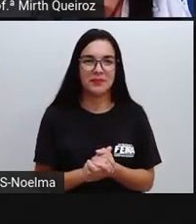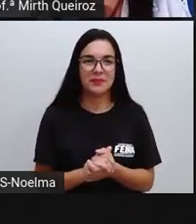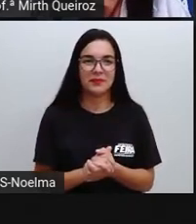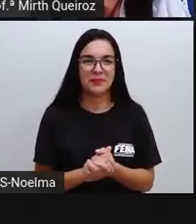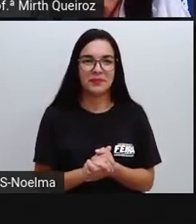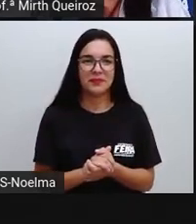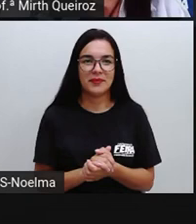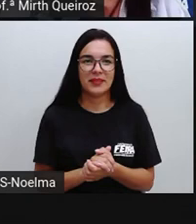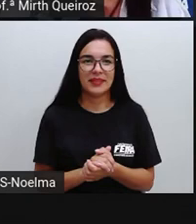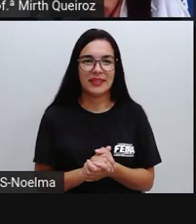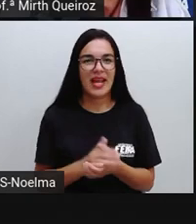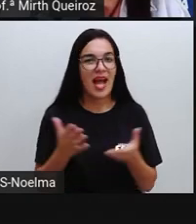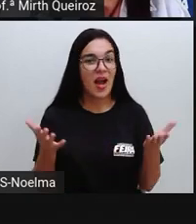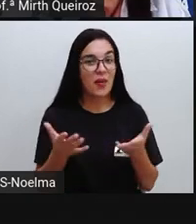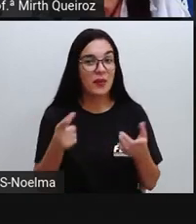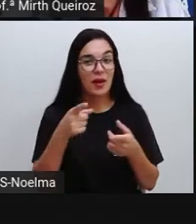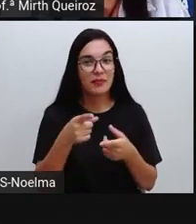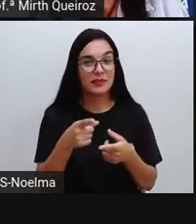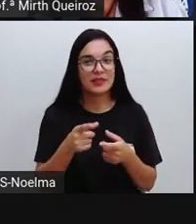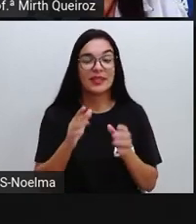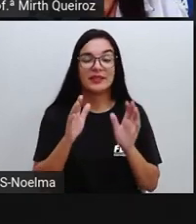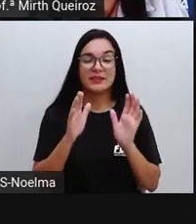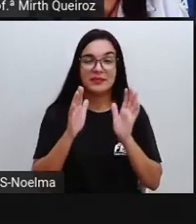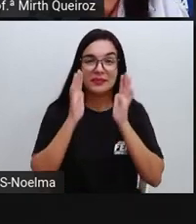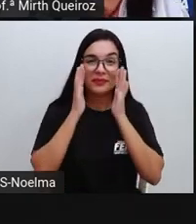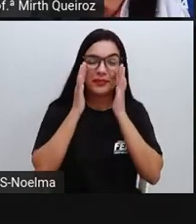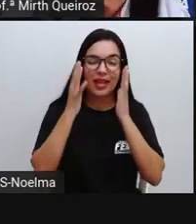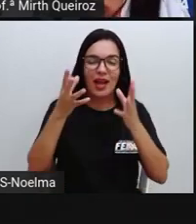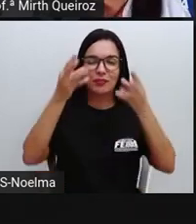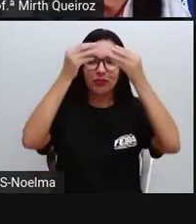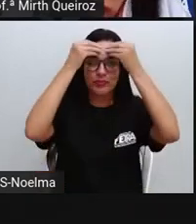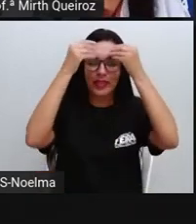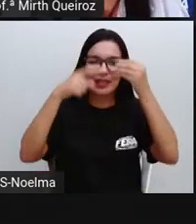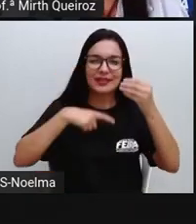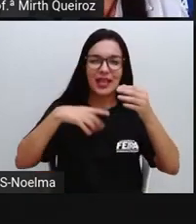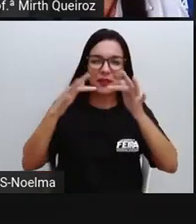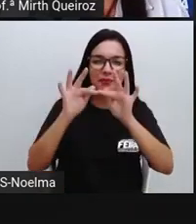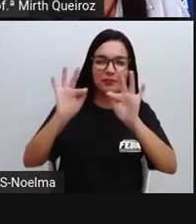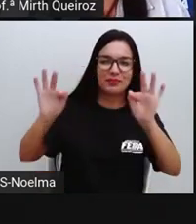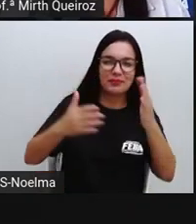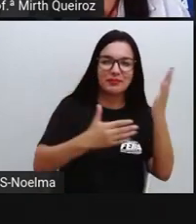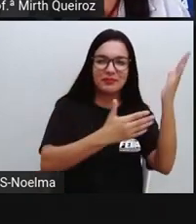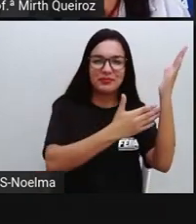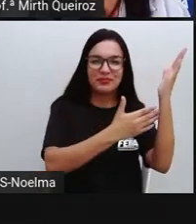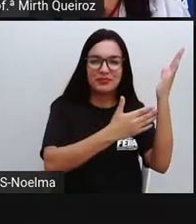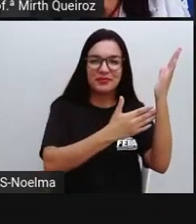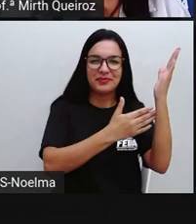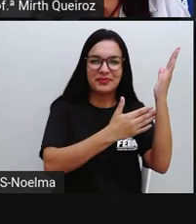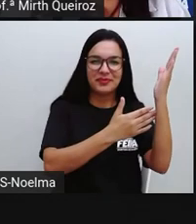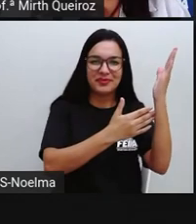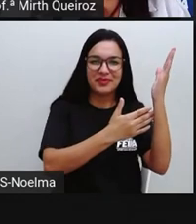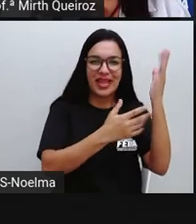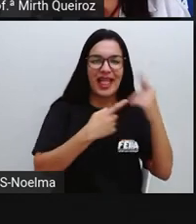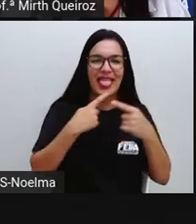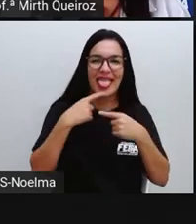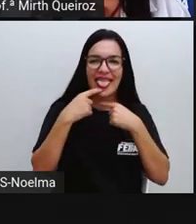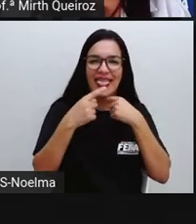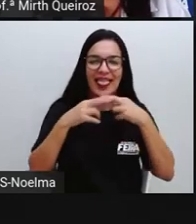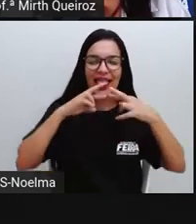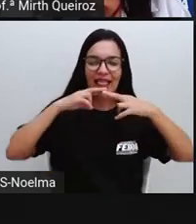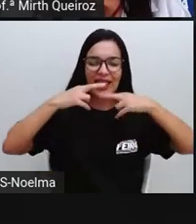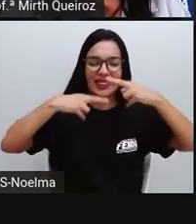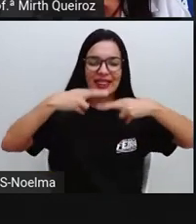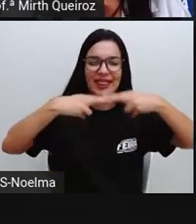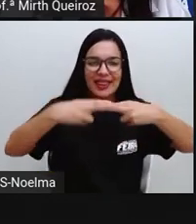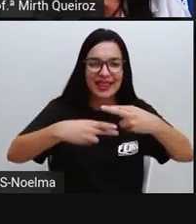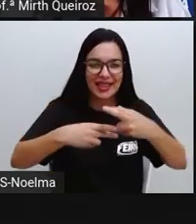Eu espero que vocês tenham compreendido e aí eu encerro com uma trava-língua, né? O sabiá